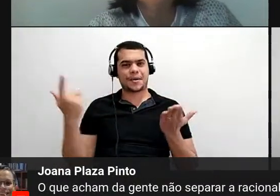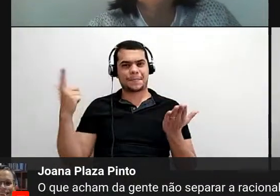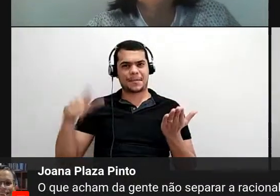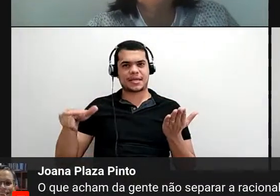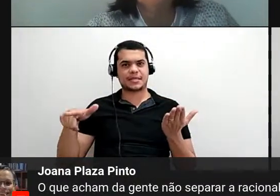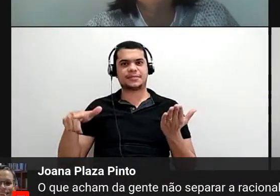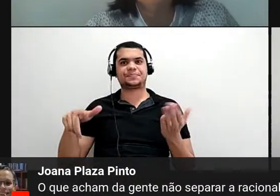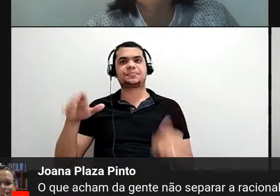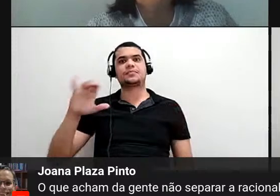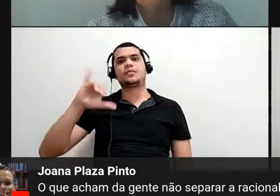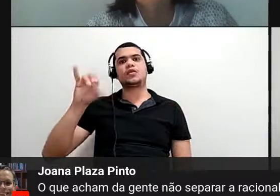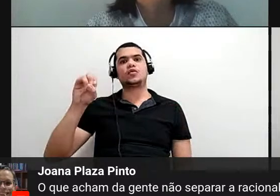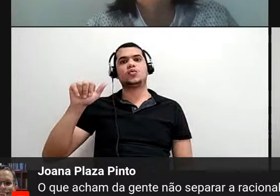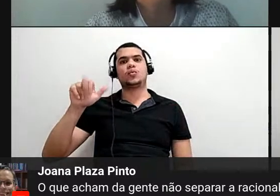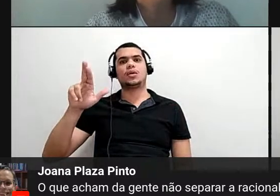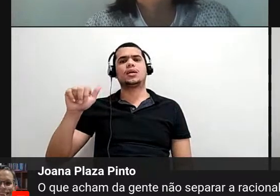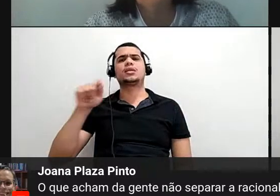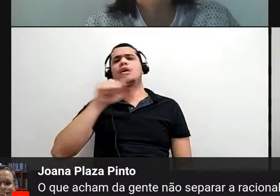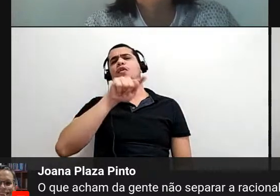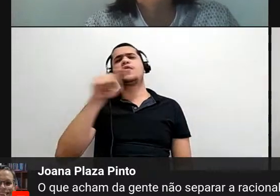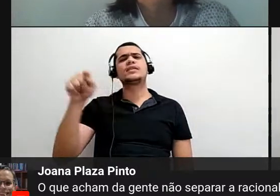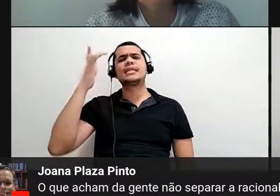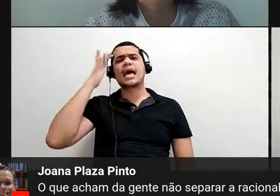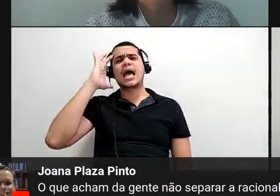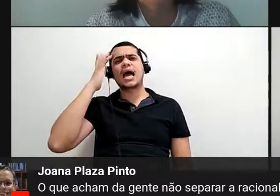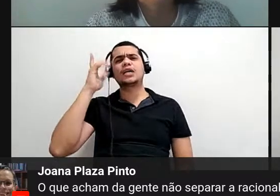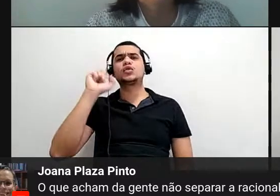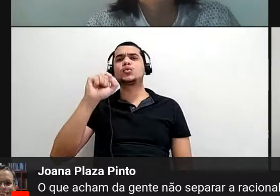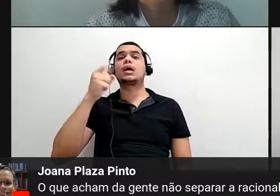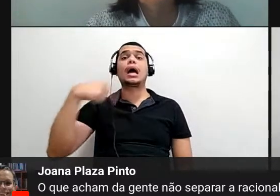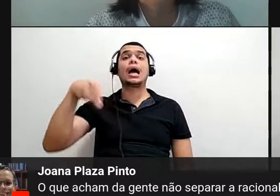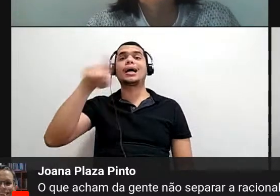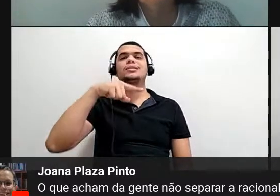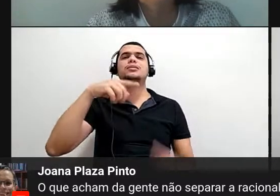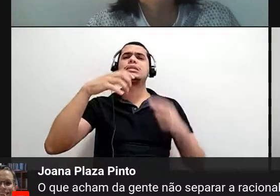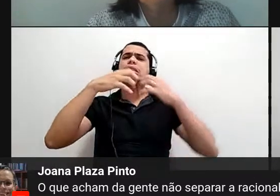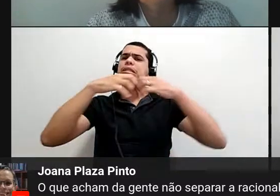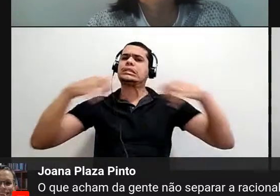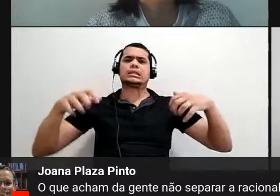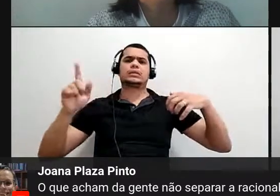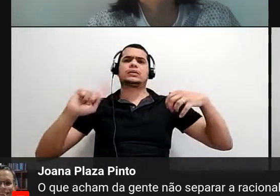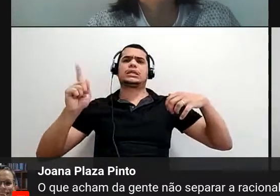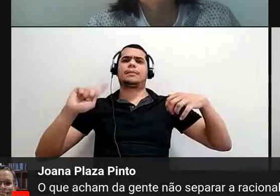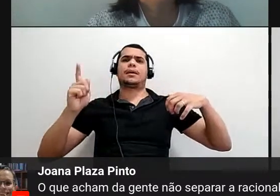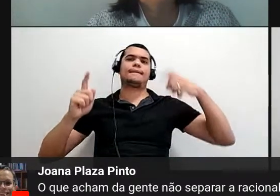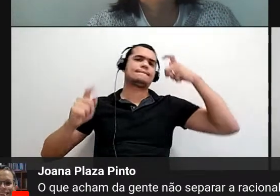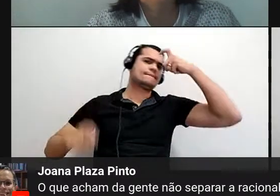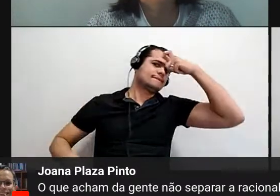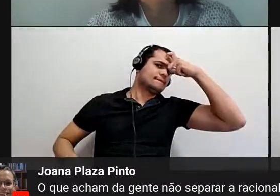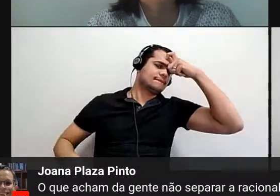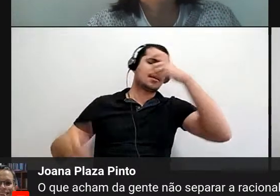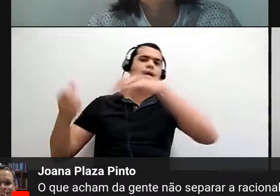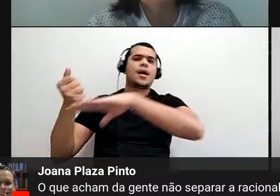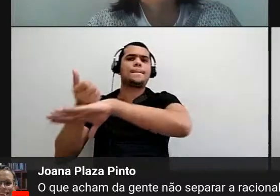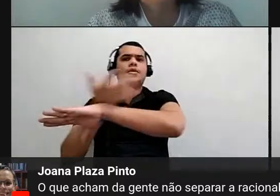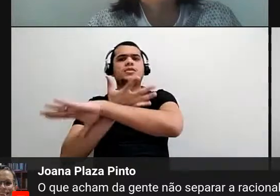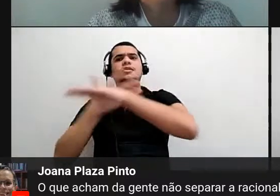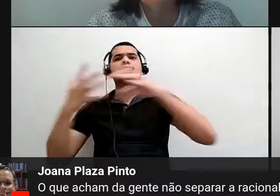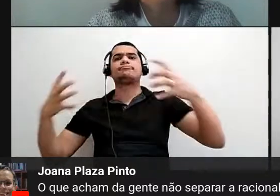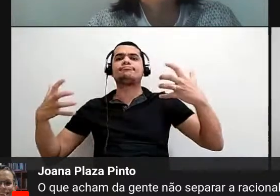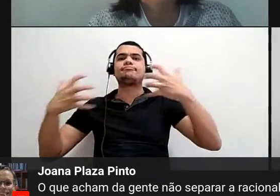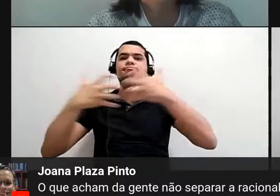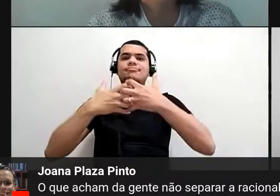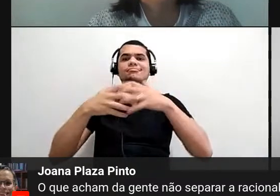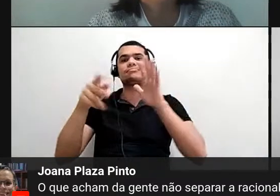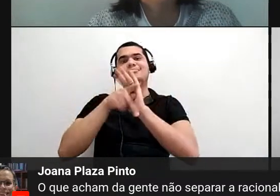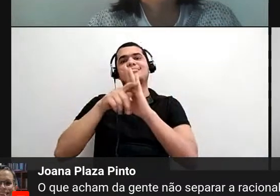Vamos ver o que que tem aqui. A Joana, o que acham, Plaza, o que acham da gente não separar a racionalidade das emoções